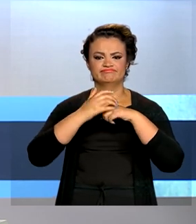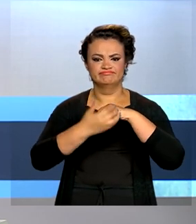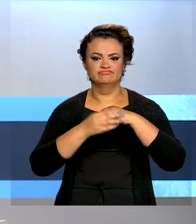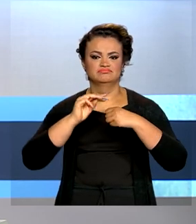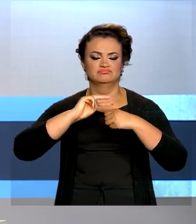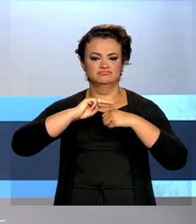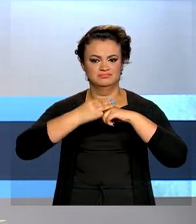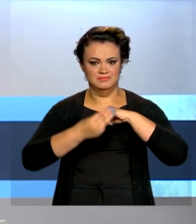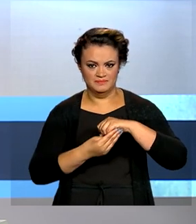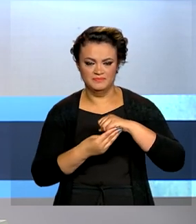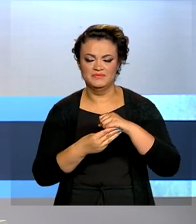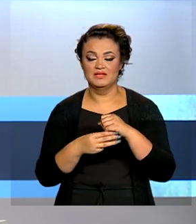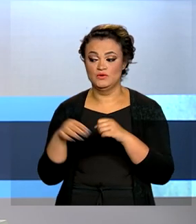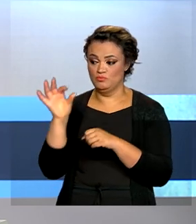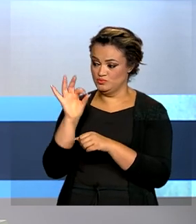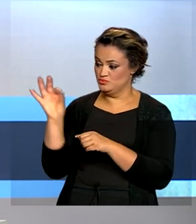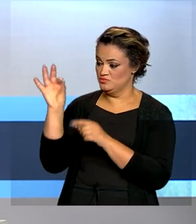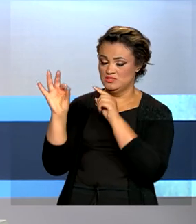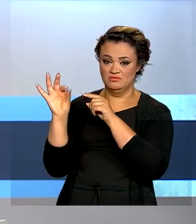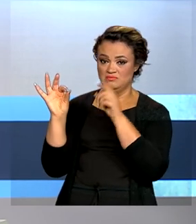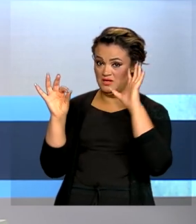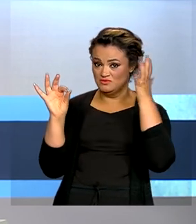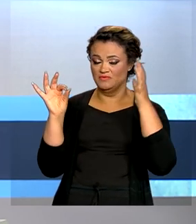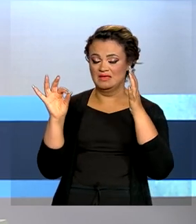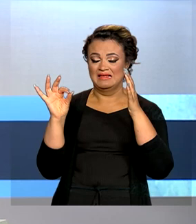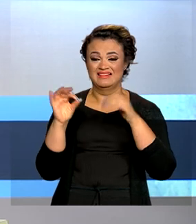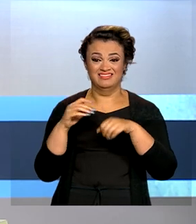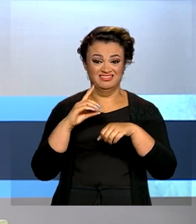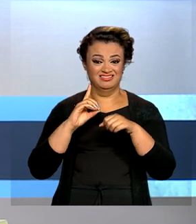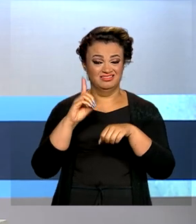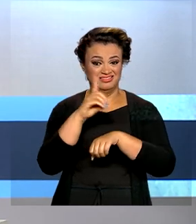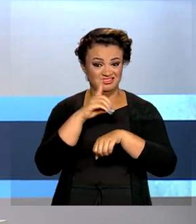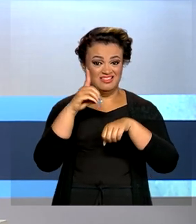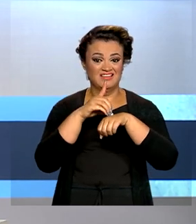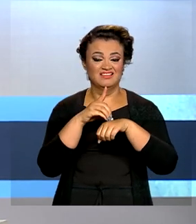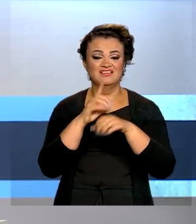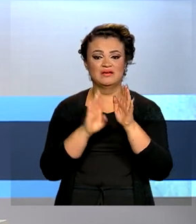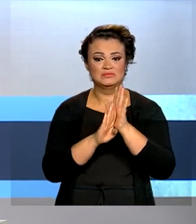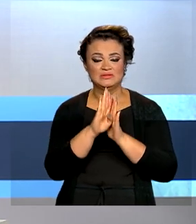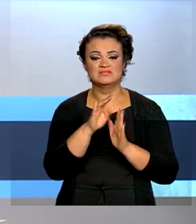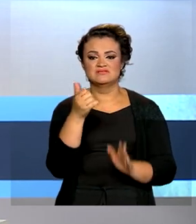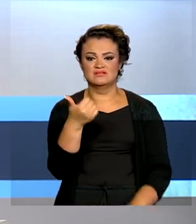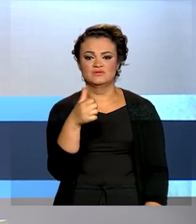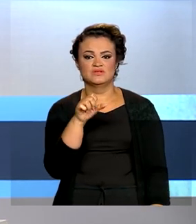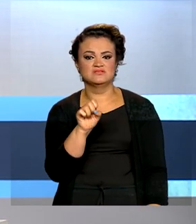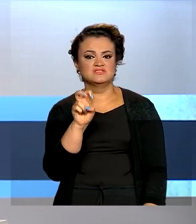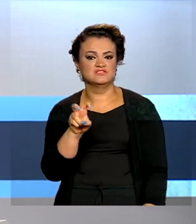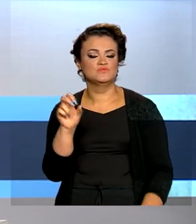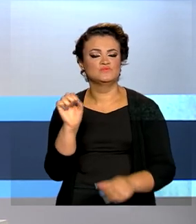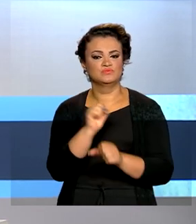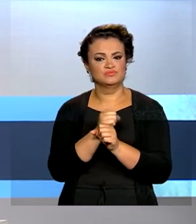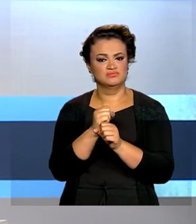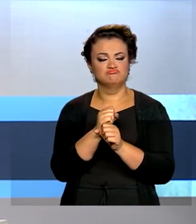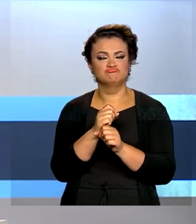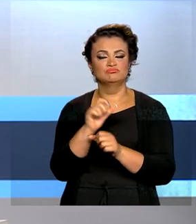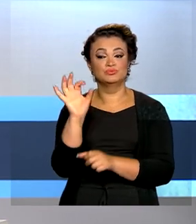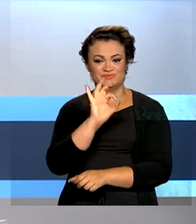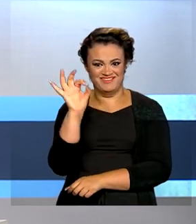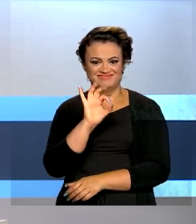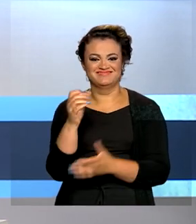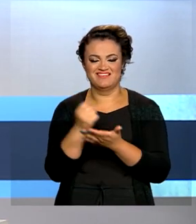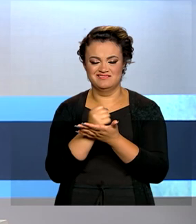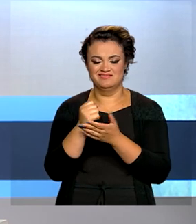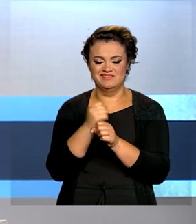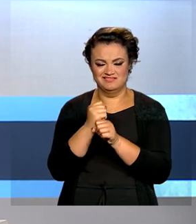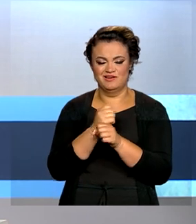chikungunha. Os casos de dengue subiram cerca de 185% neste ano. Até agora, já